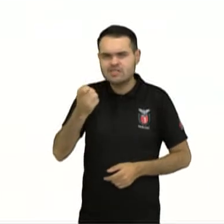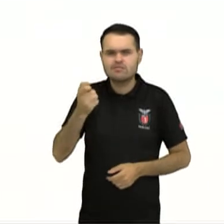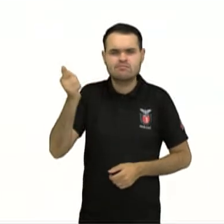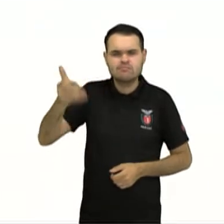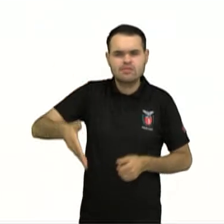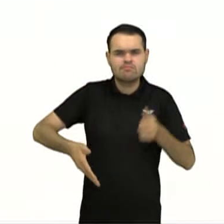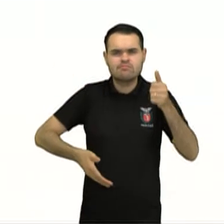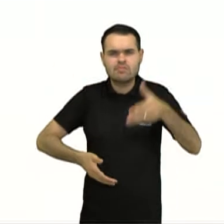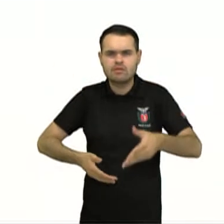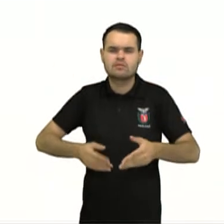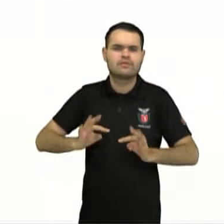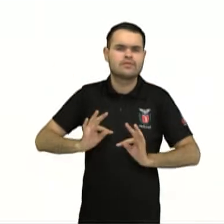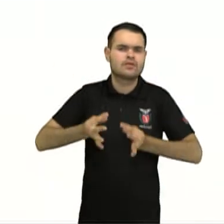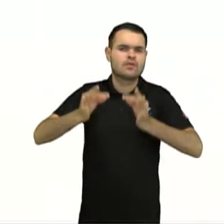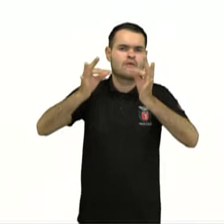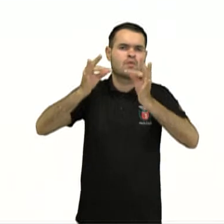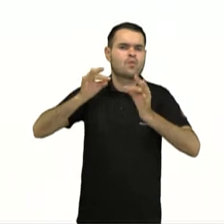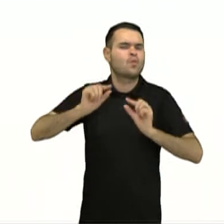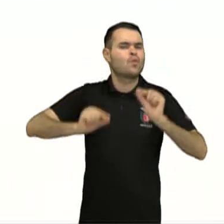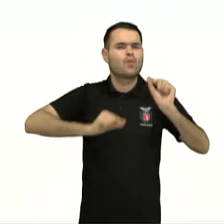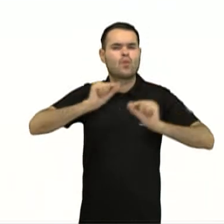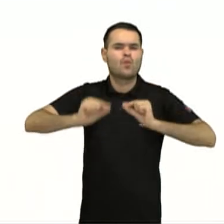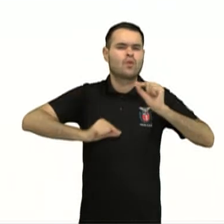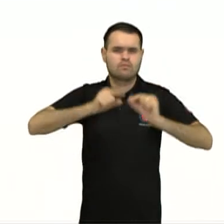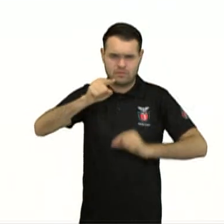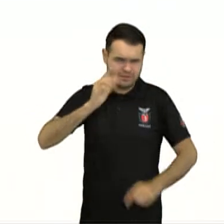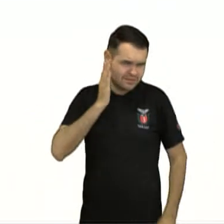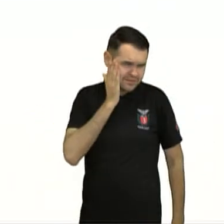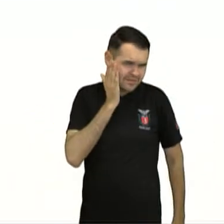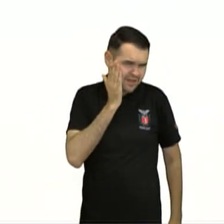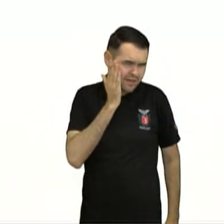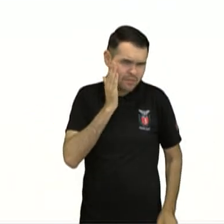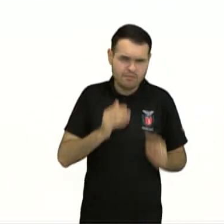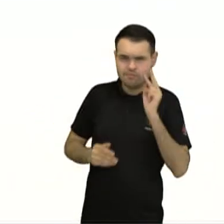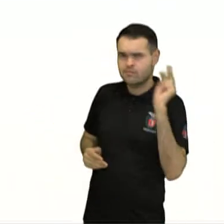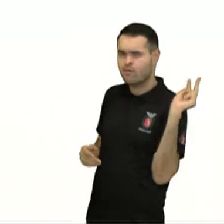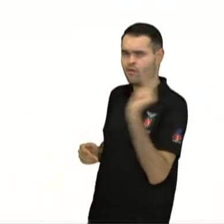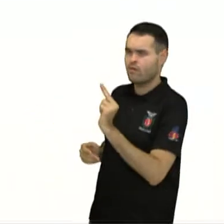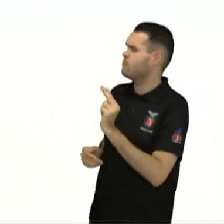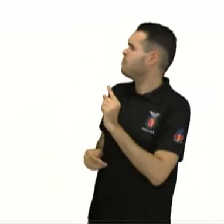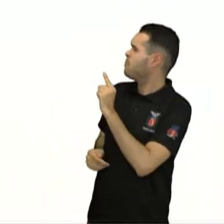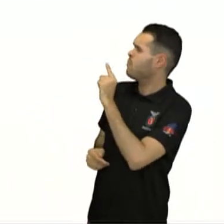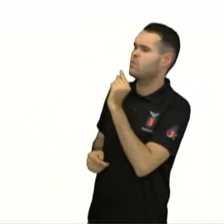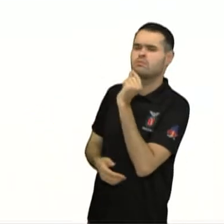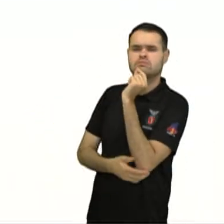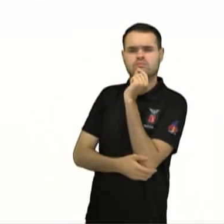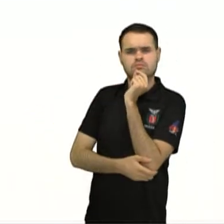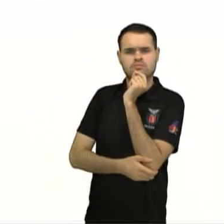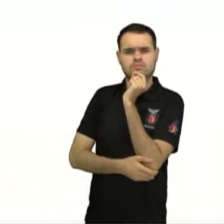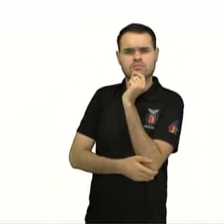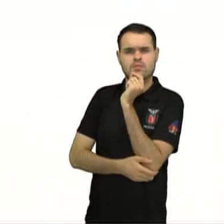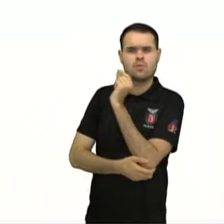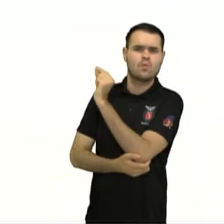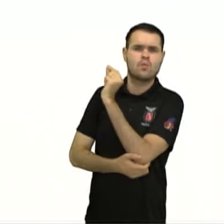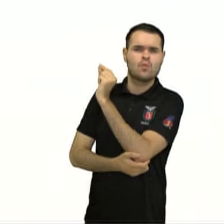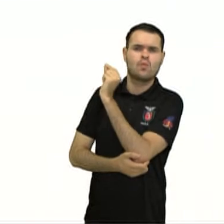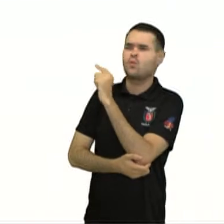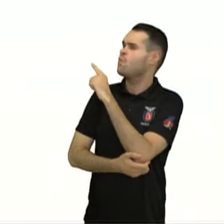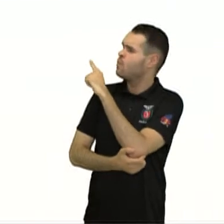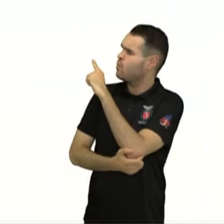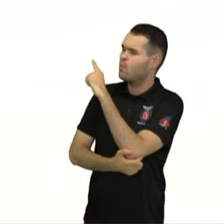electrónica? Vamos a pensar que seria, mirando a imagem, que seria isto, que é esta